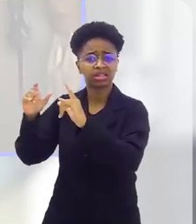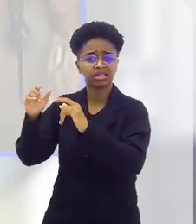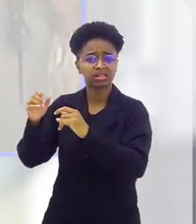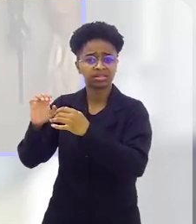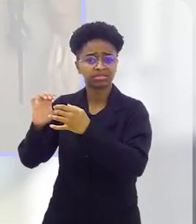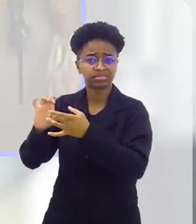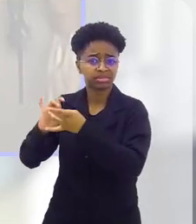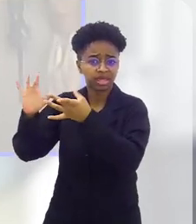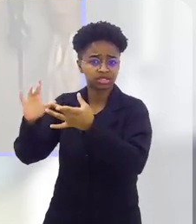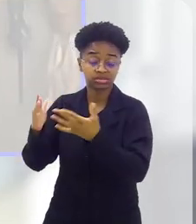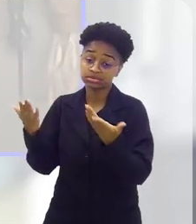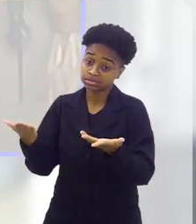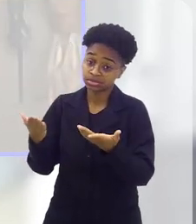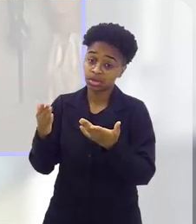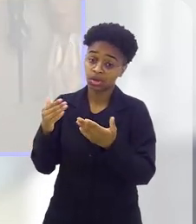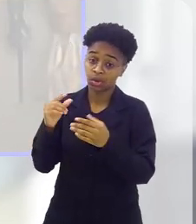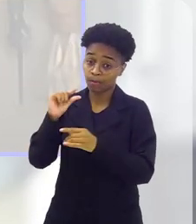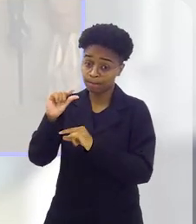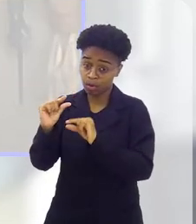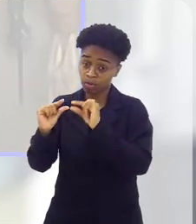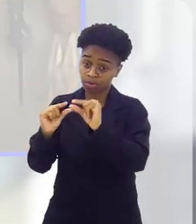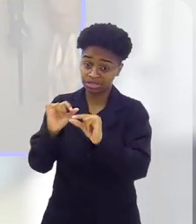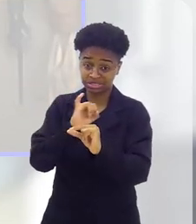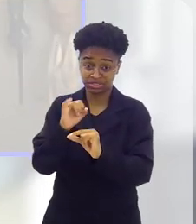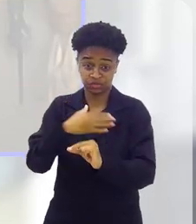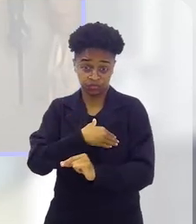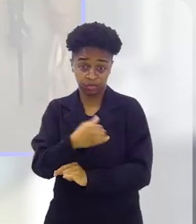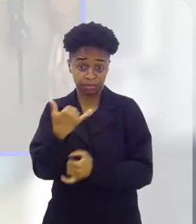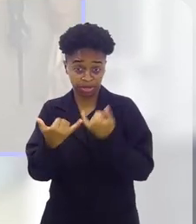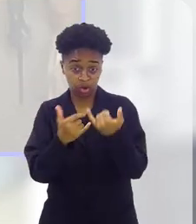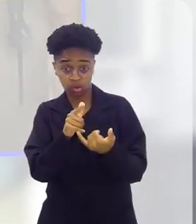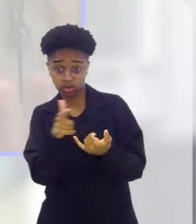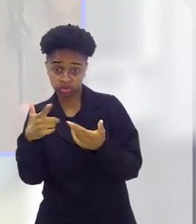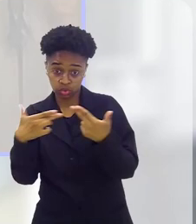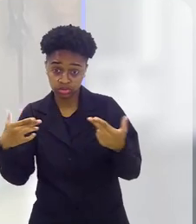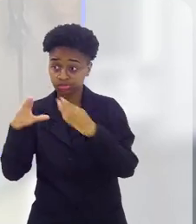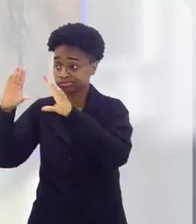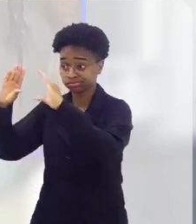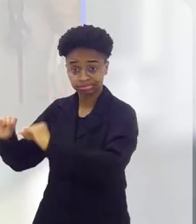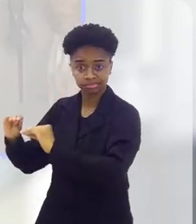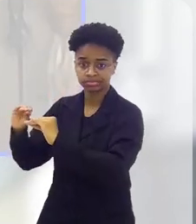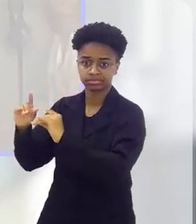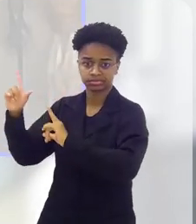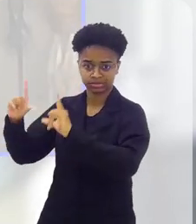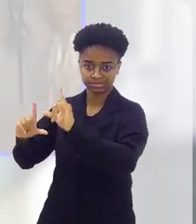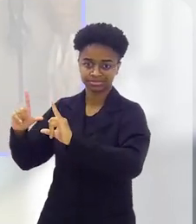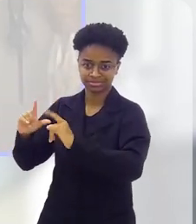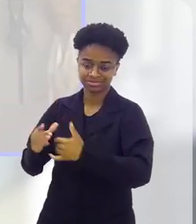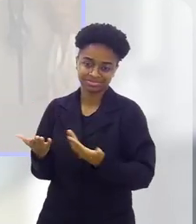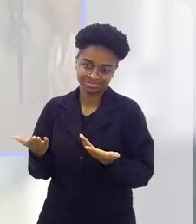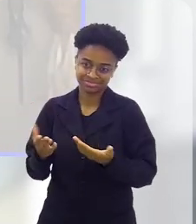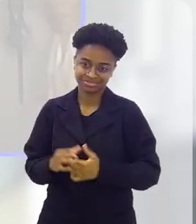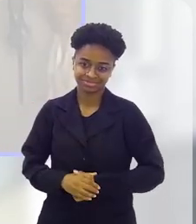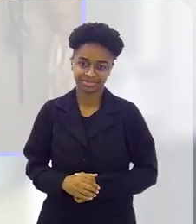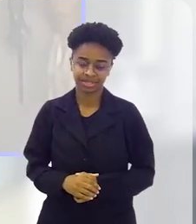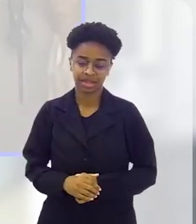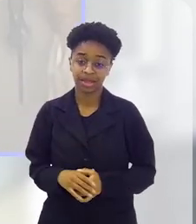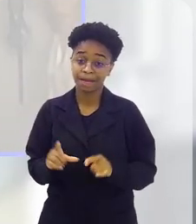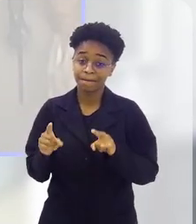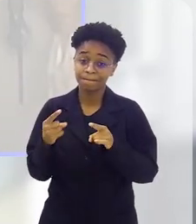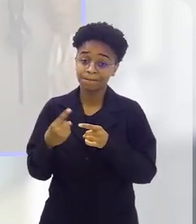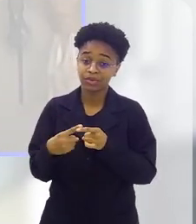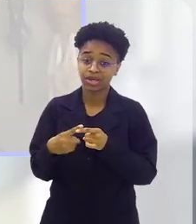televisão está ligada? Então vamos aos pouquinhos, já que está brincando de outra coisa, deixa desligado, né? Porque